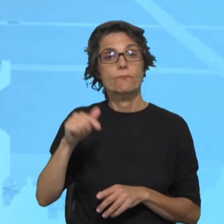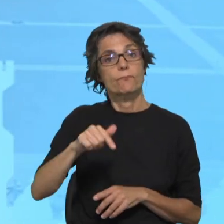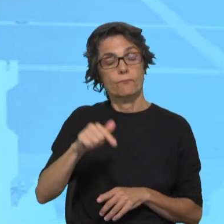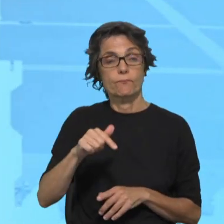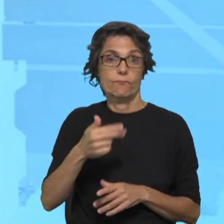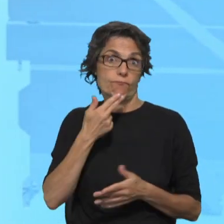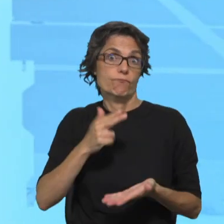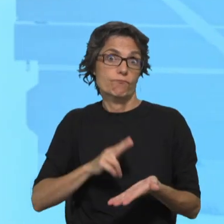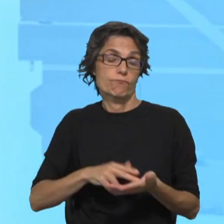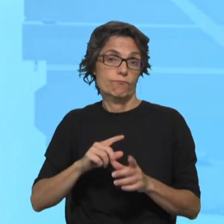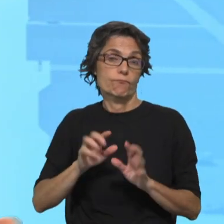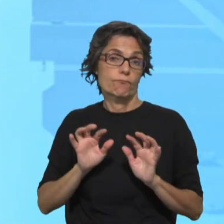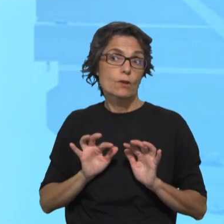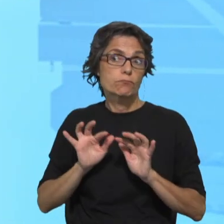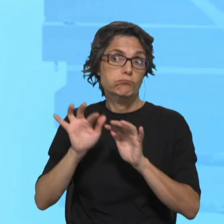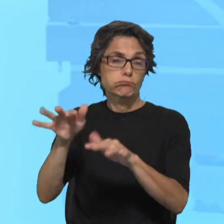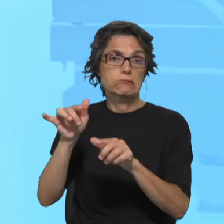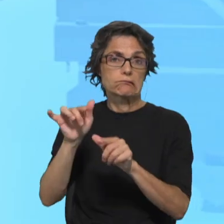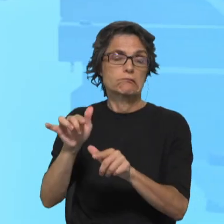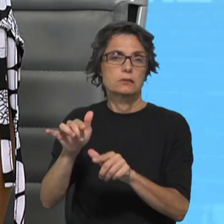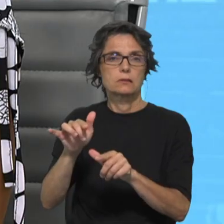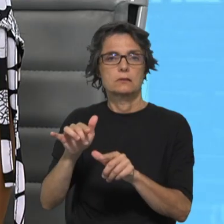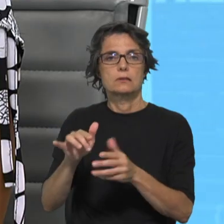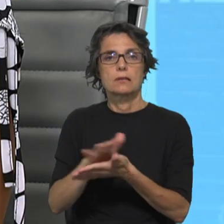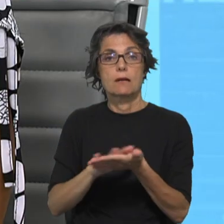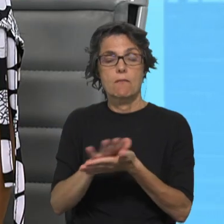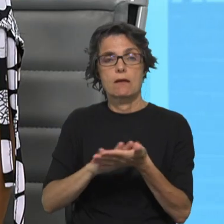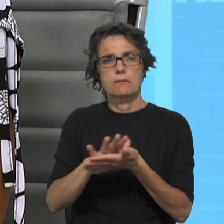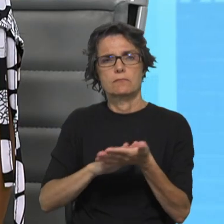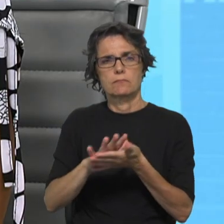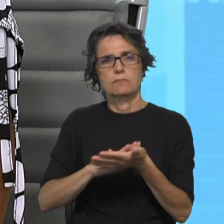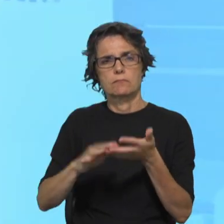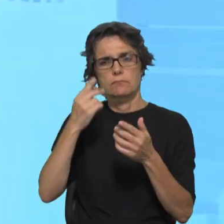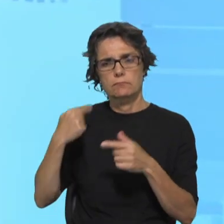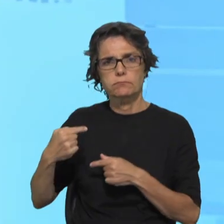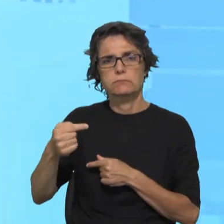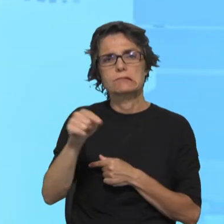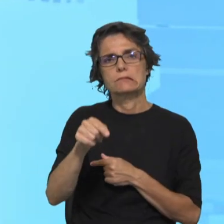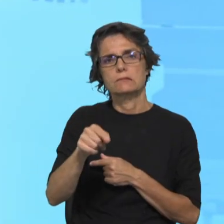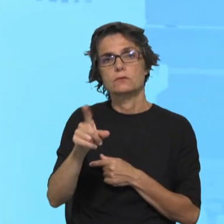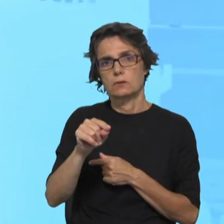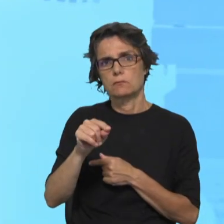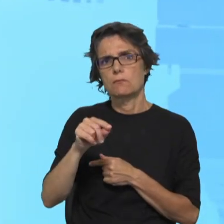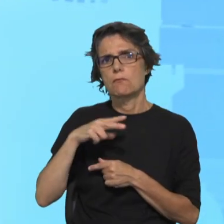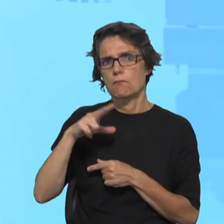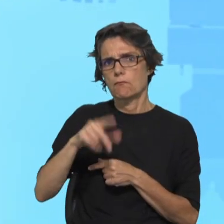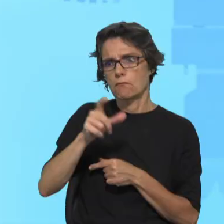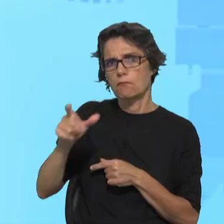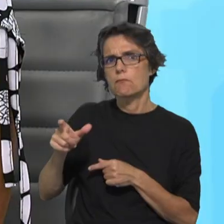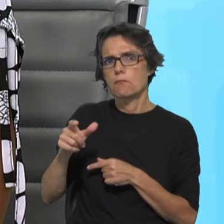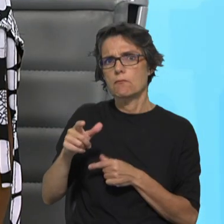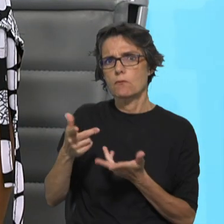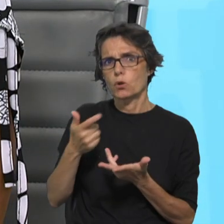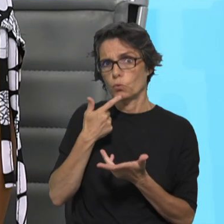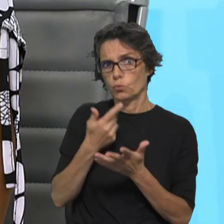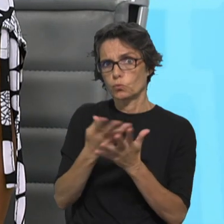migrações constitui pano de fundo. É uma ocasião que conta também com a presença de muitos portugueses. Muitos também tiveram